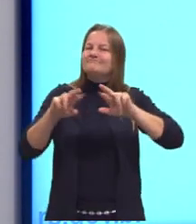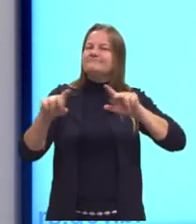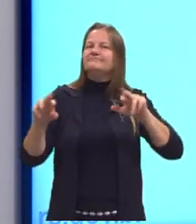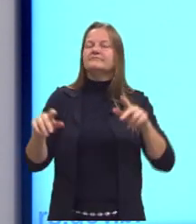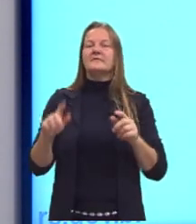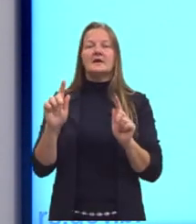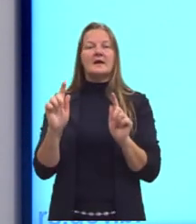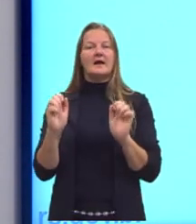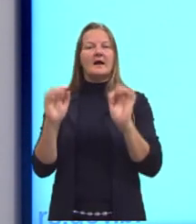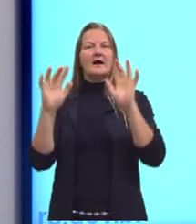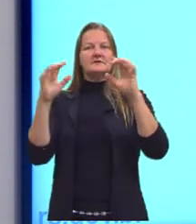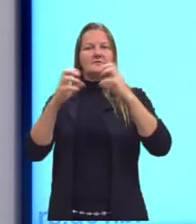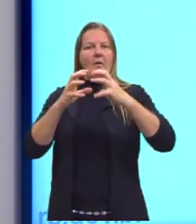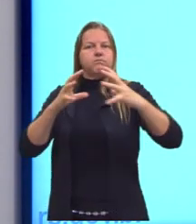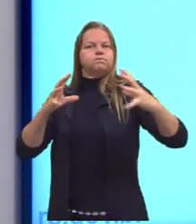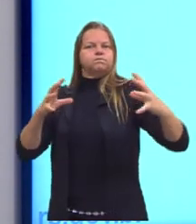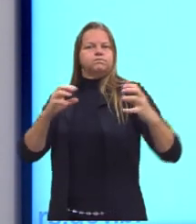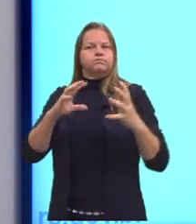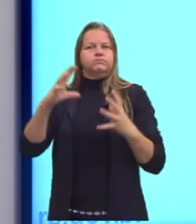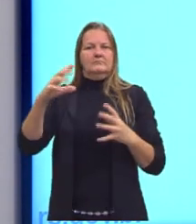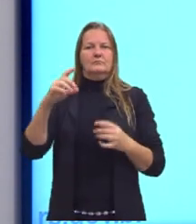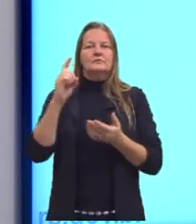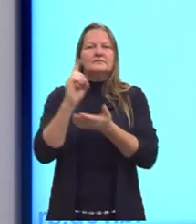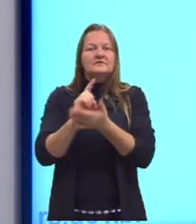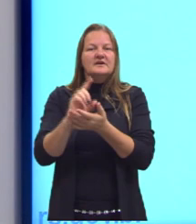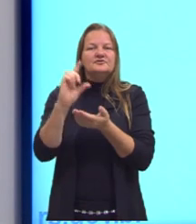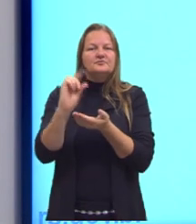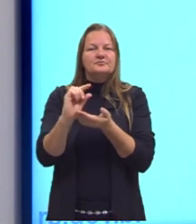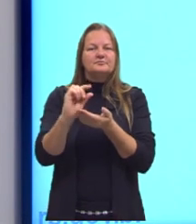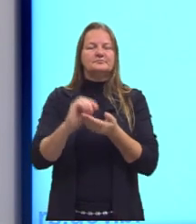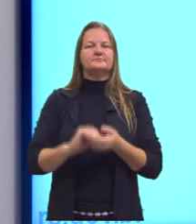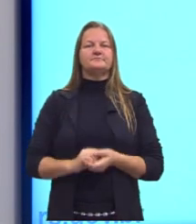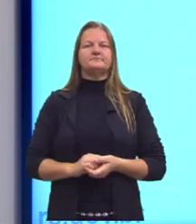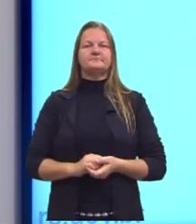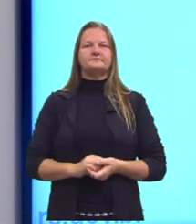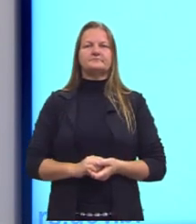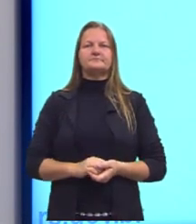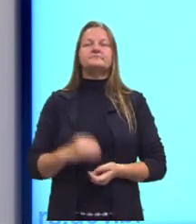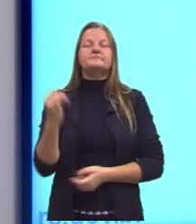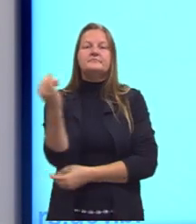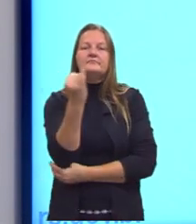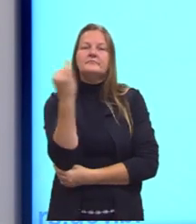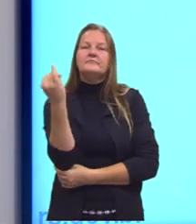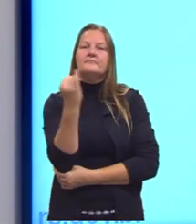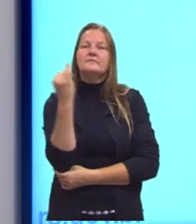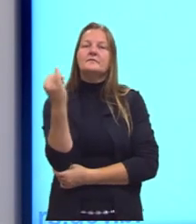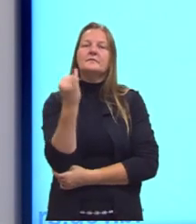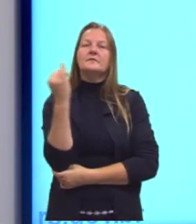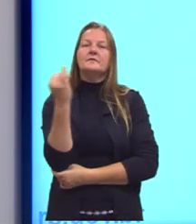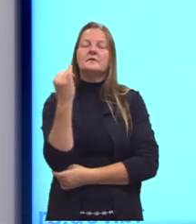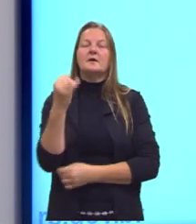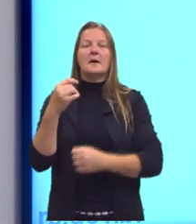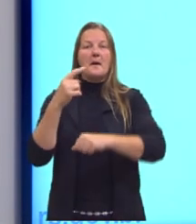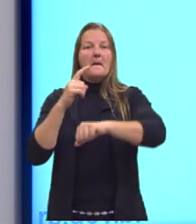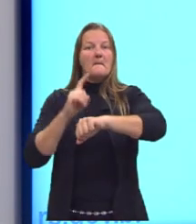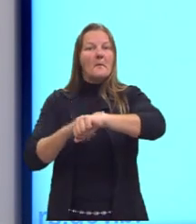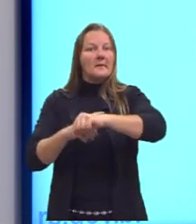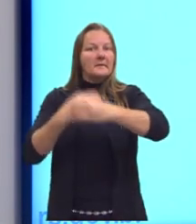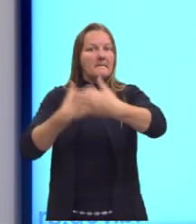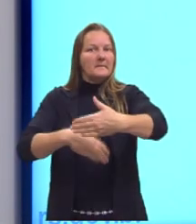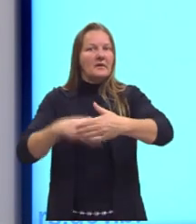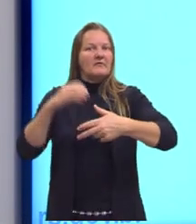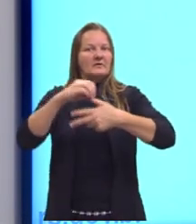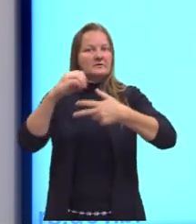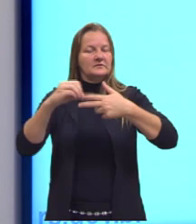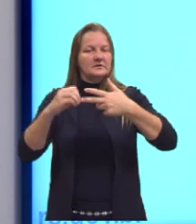gases, são as densidades mais baixas. Uma densidade muito importante, para a prova do Enem, que aparece bastante,